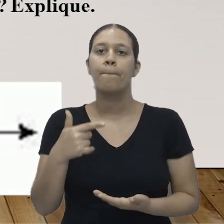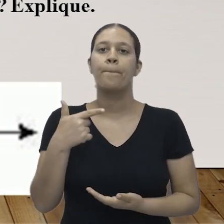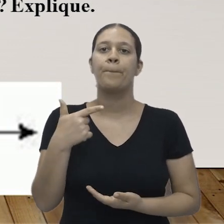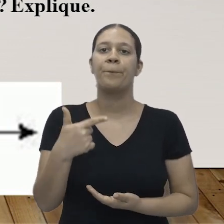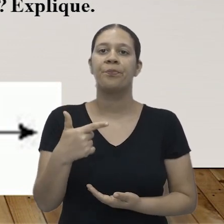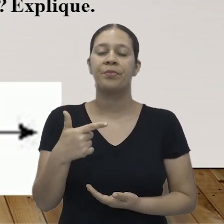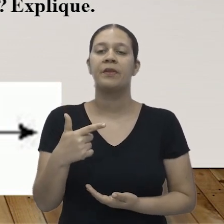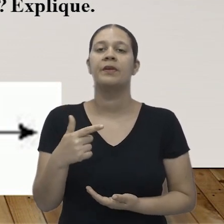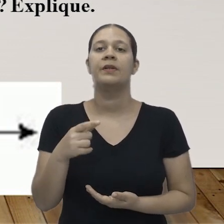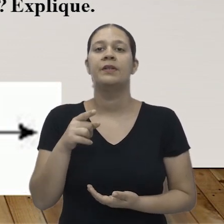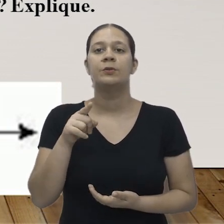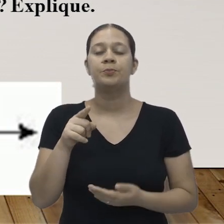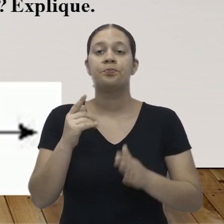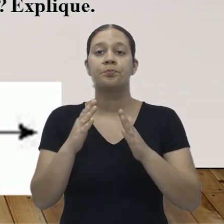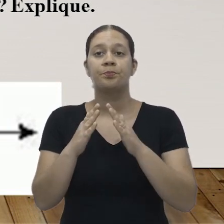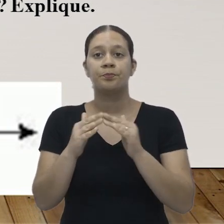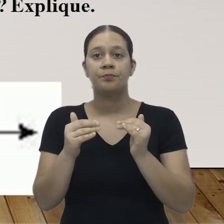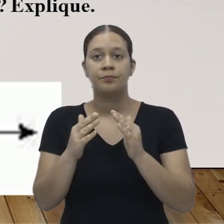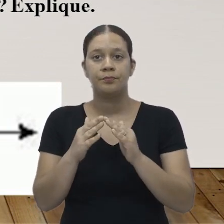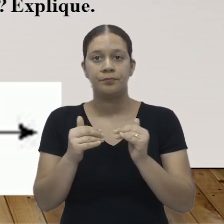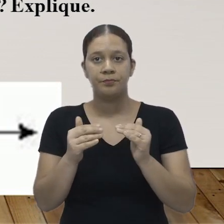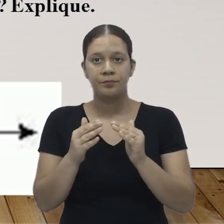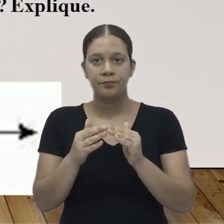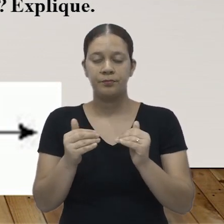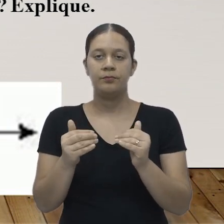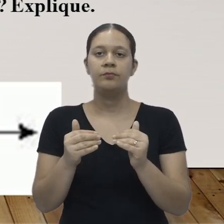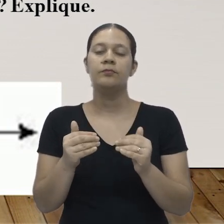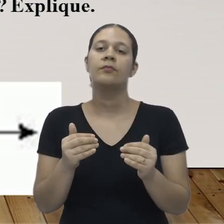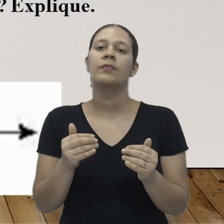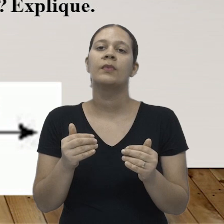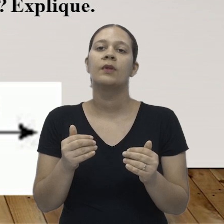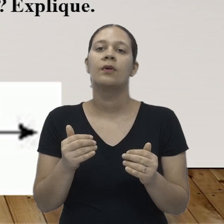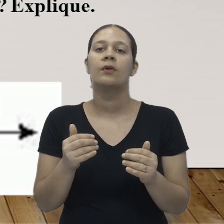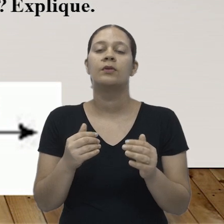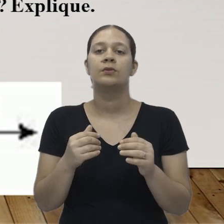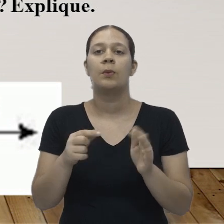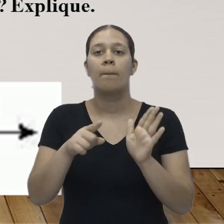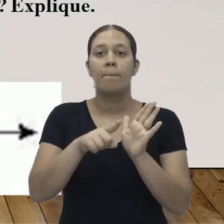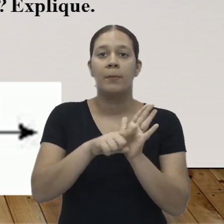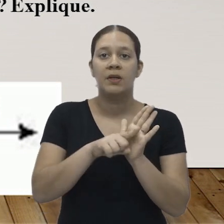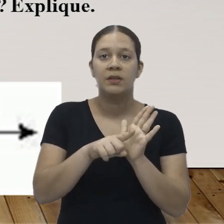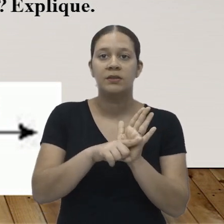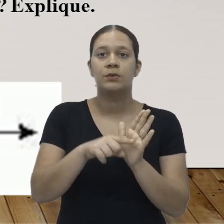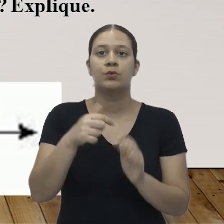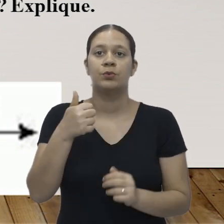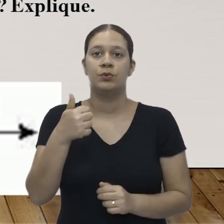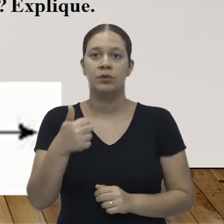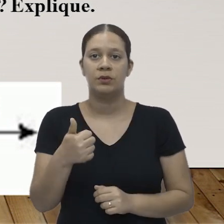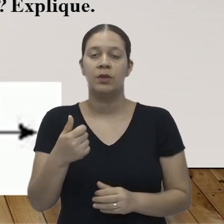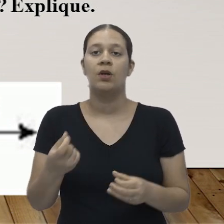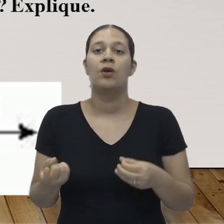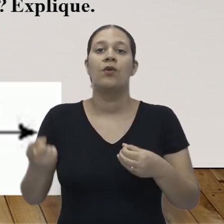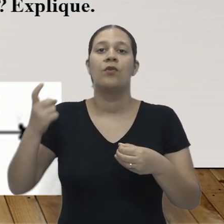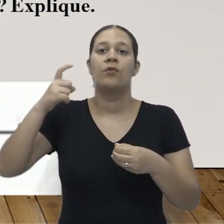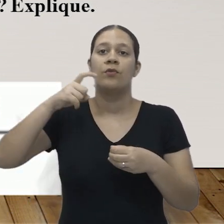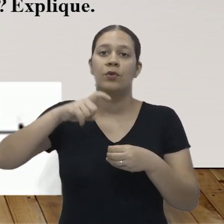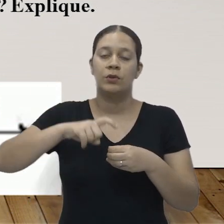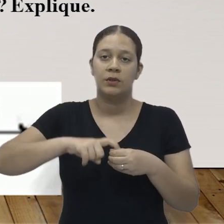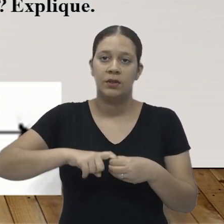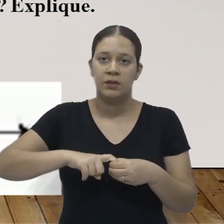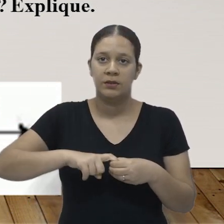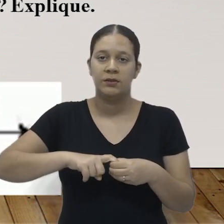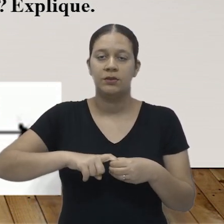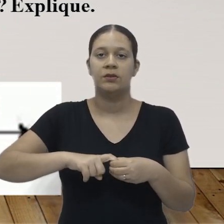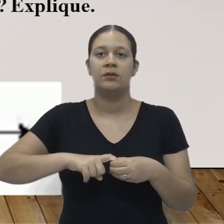começamos com o 2. Se pede para... Se aqui está indicando menos 1, é como se nós